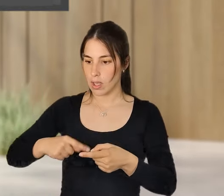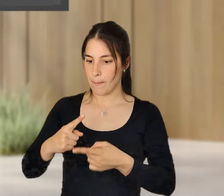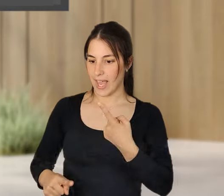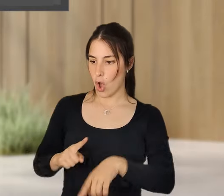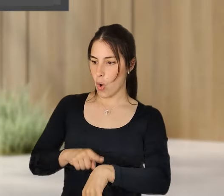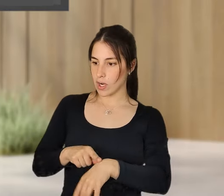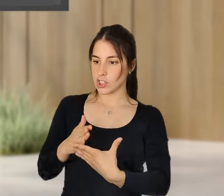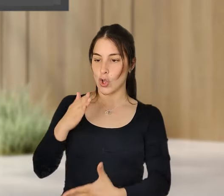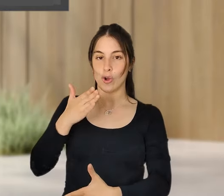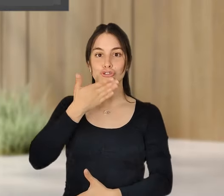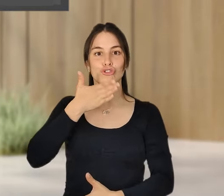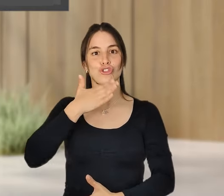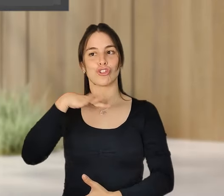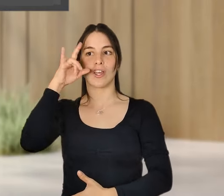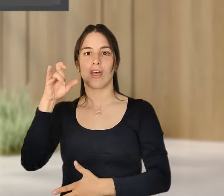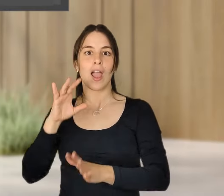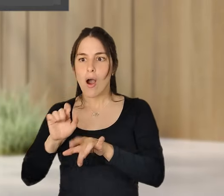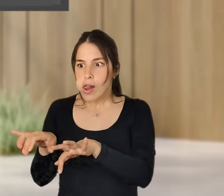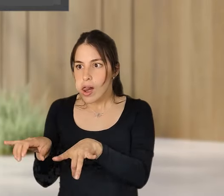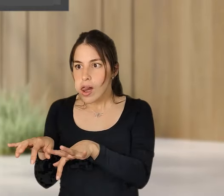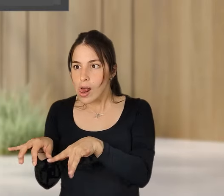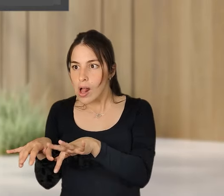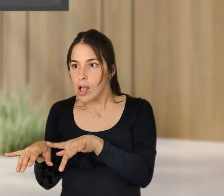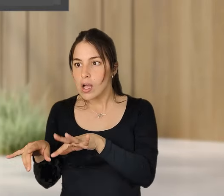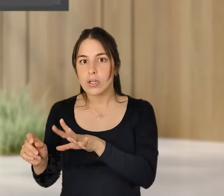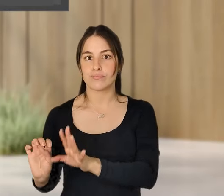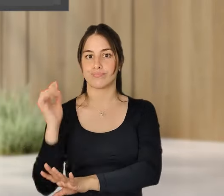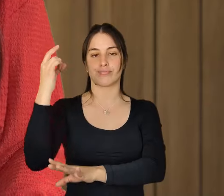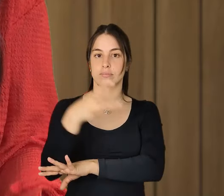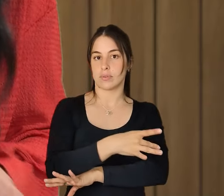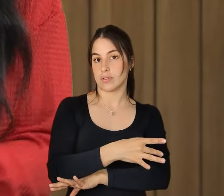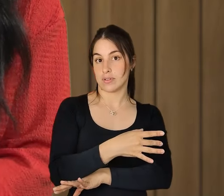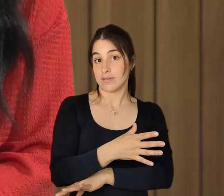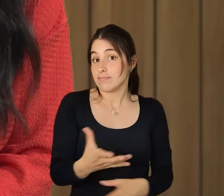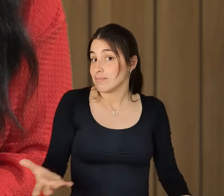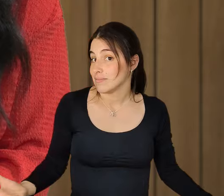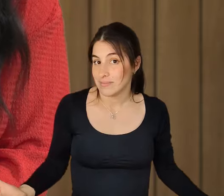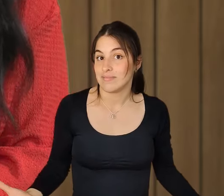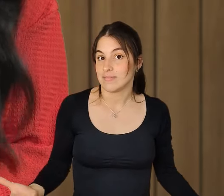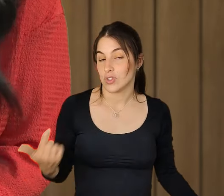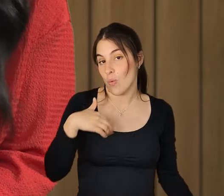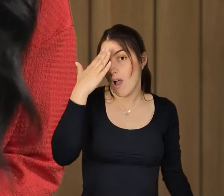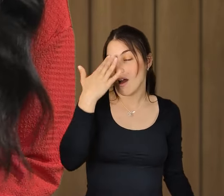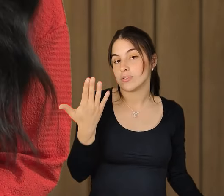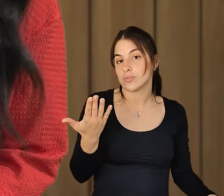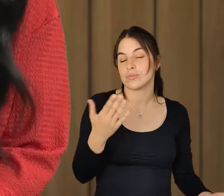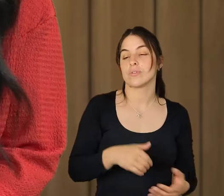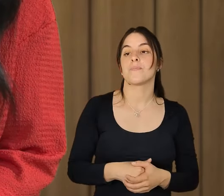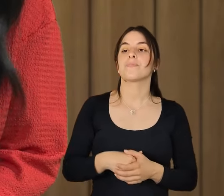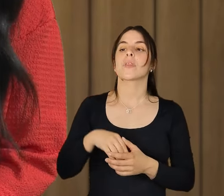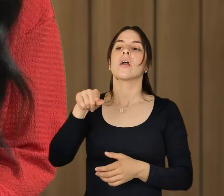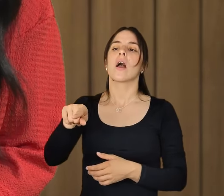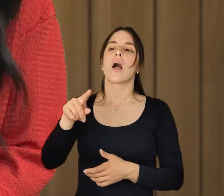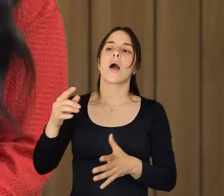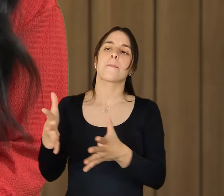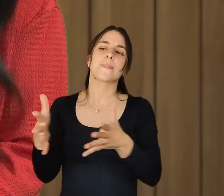agora está tudo muito mais dissociado. Sim, e eu acho que grande parte dessas ideias